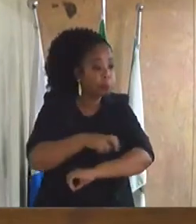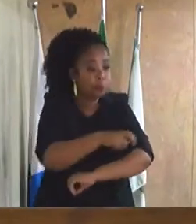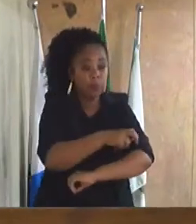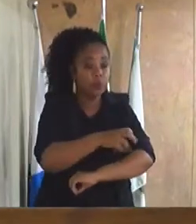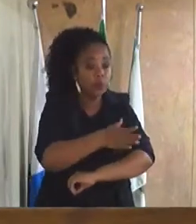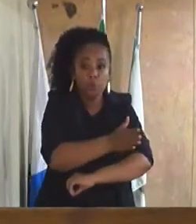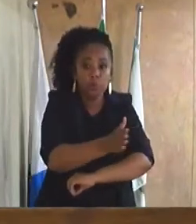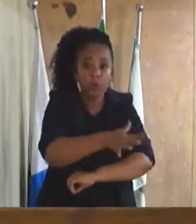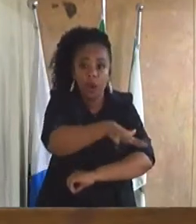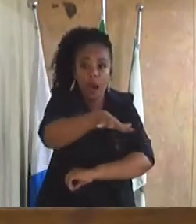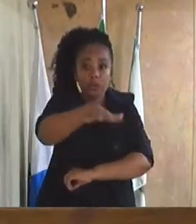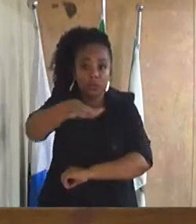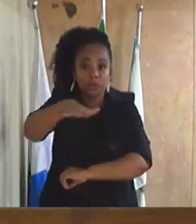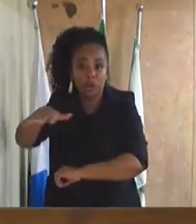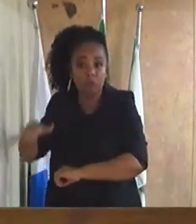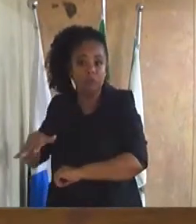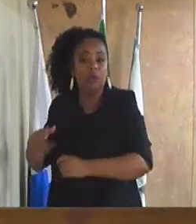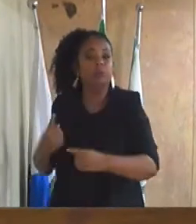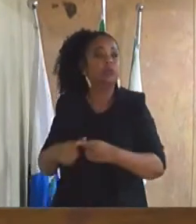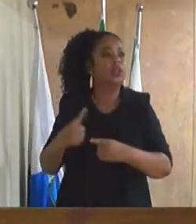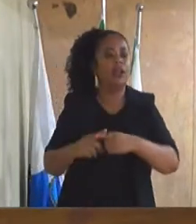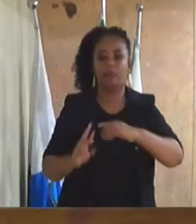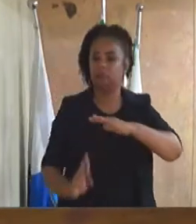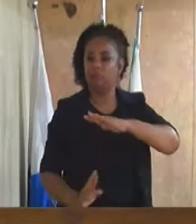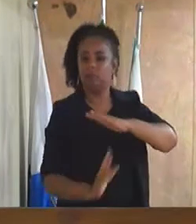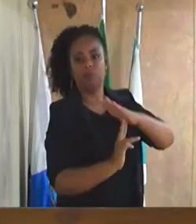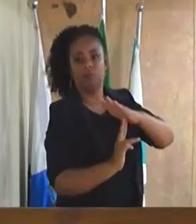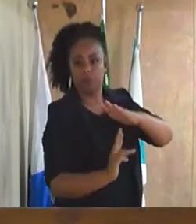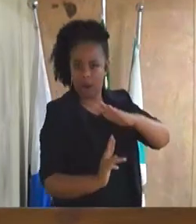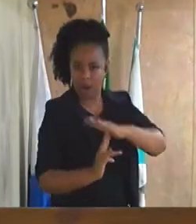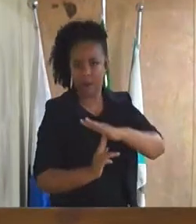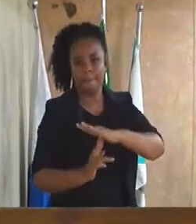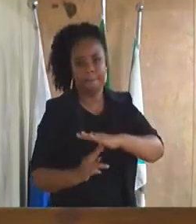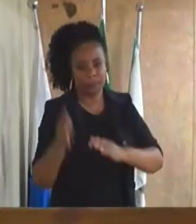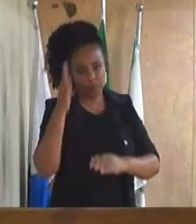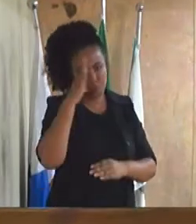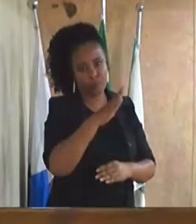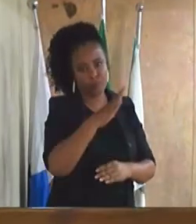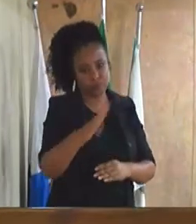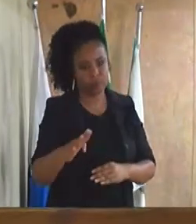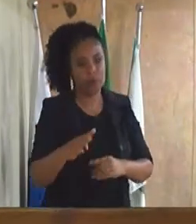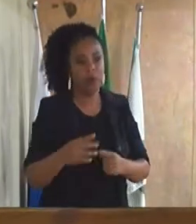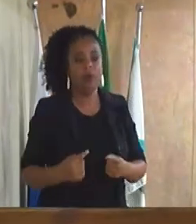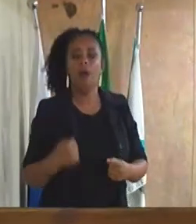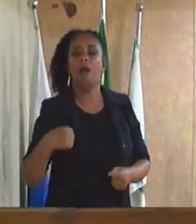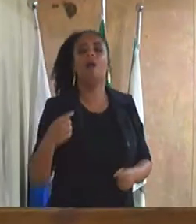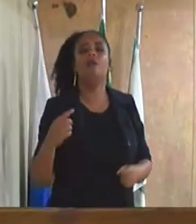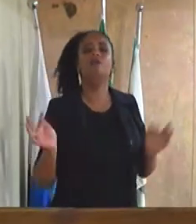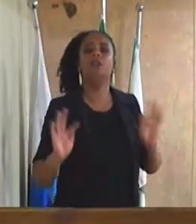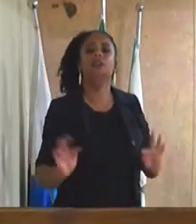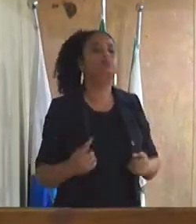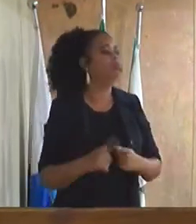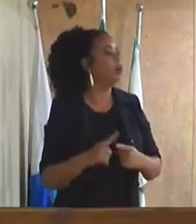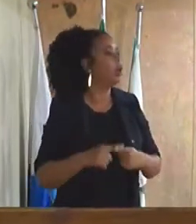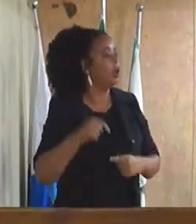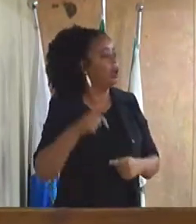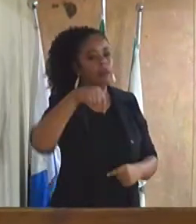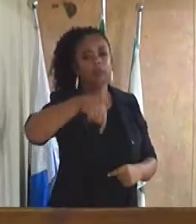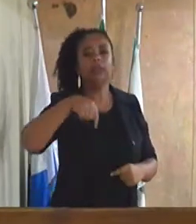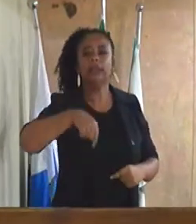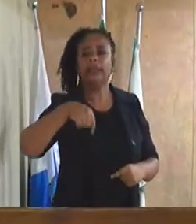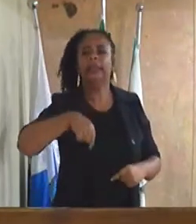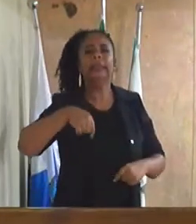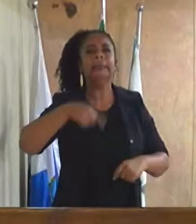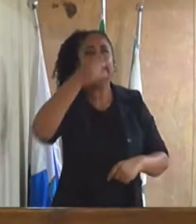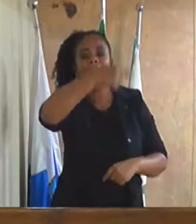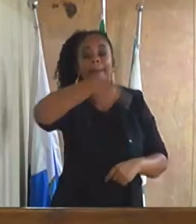nas linhas rodoviárias. Fiquei muito feliz porque essa semana nós tivemos uma vitória lá